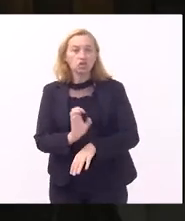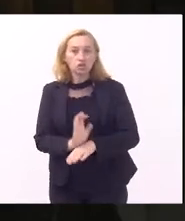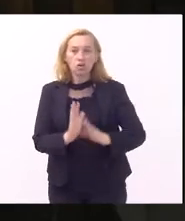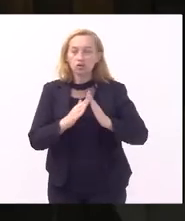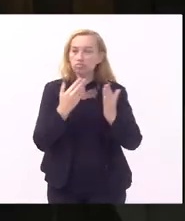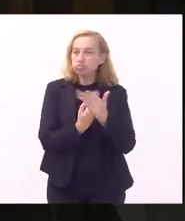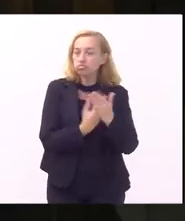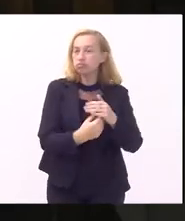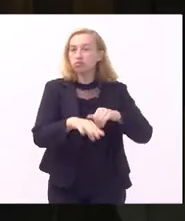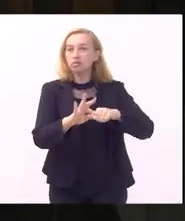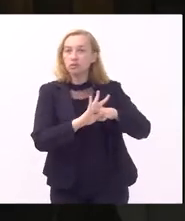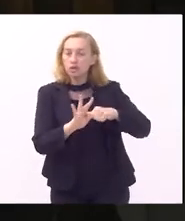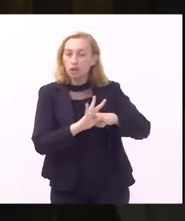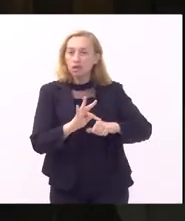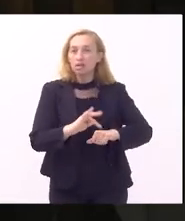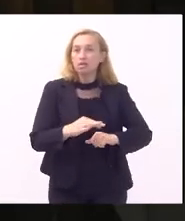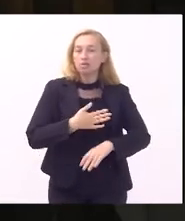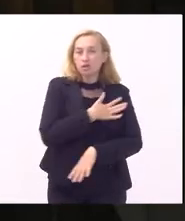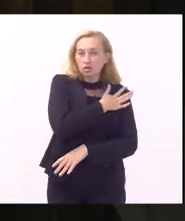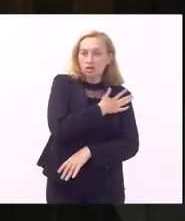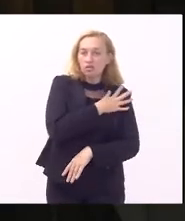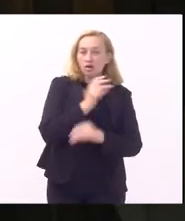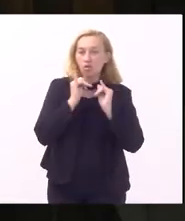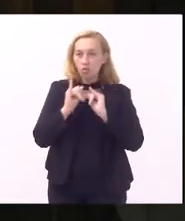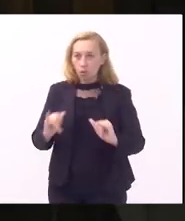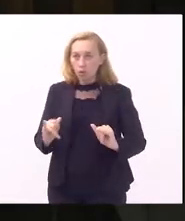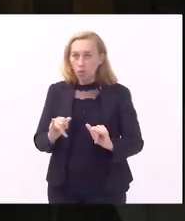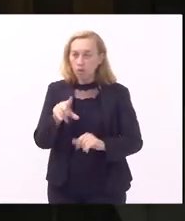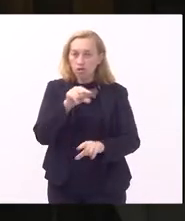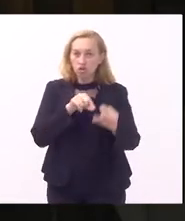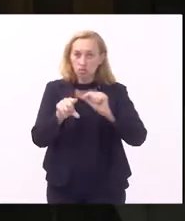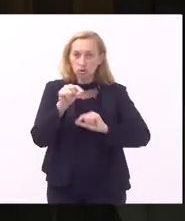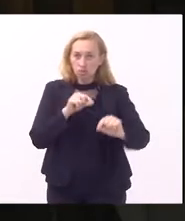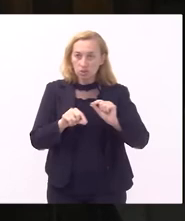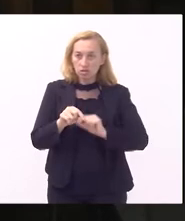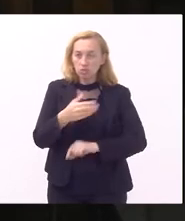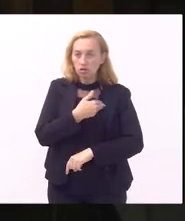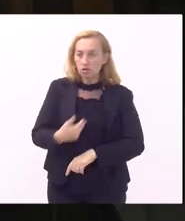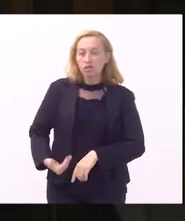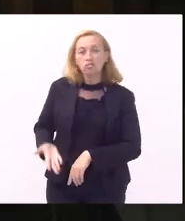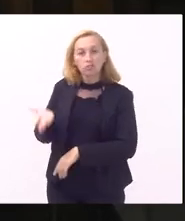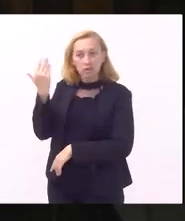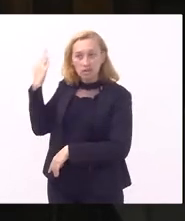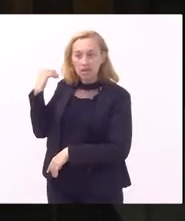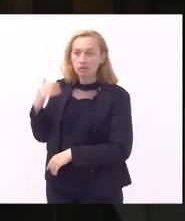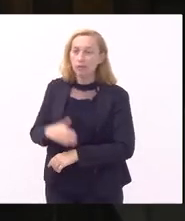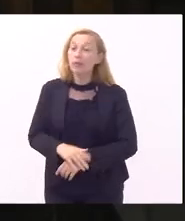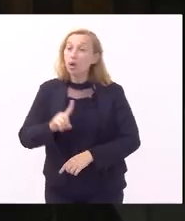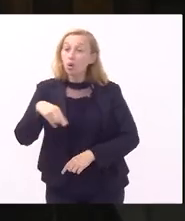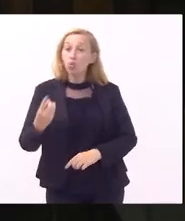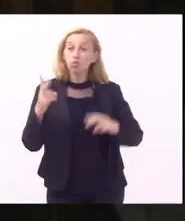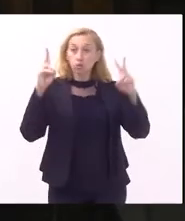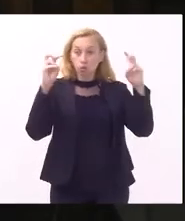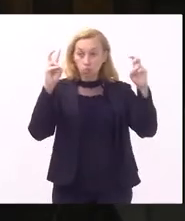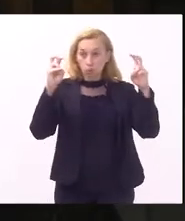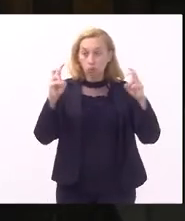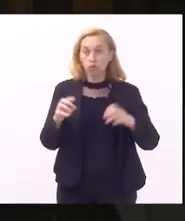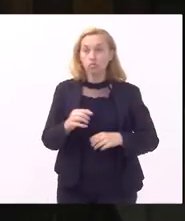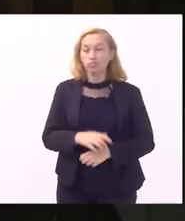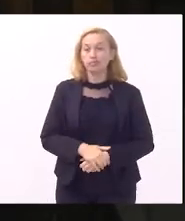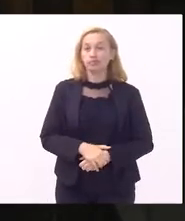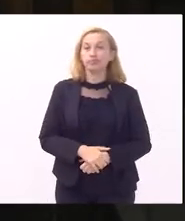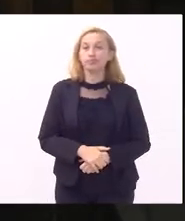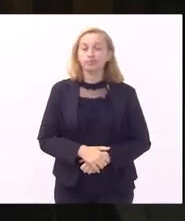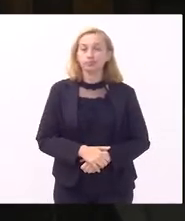da secretaria de educação básica tornou pública a decisão dos governantes estaduais à época outro fato minimamente intrigante